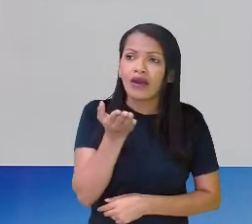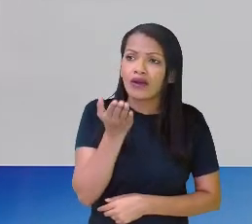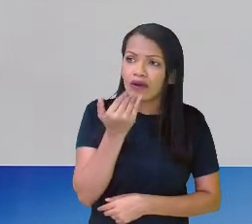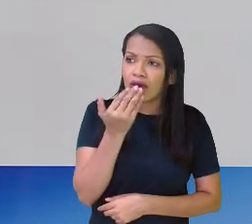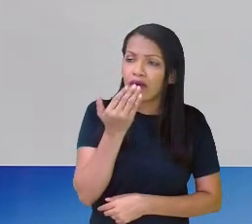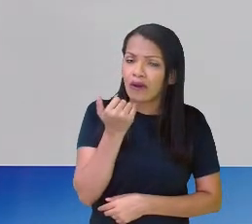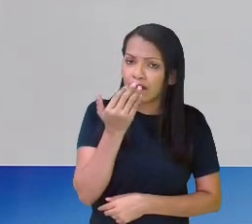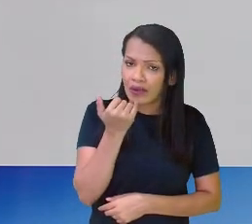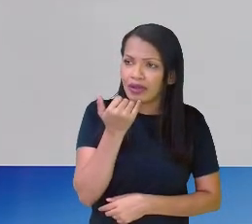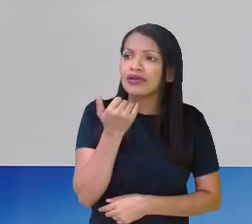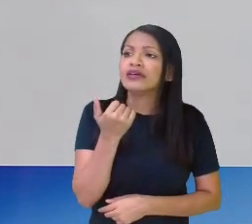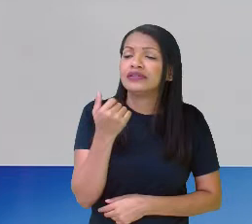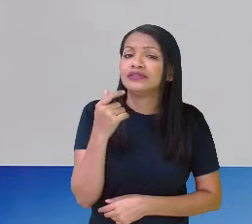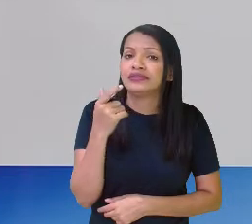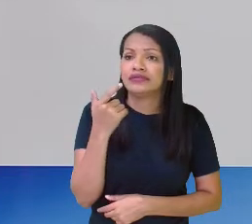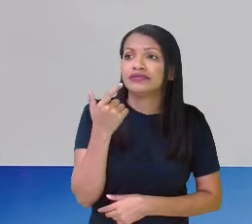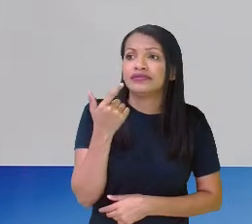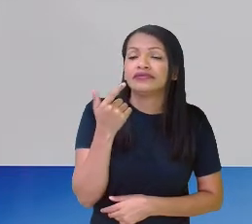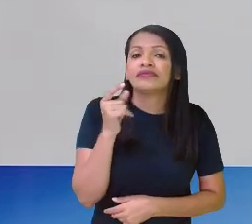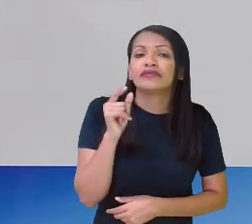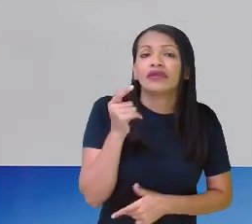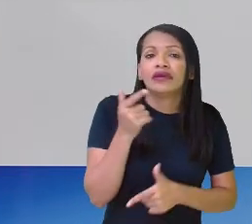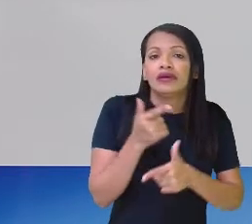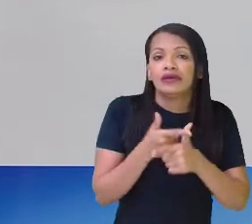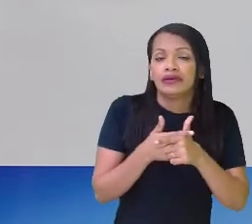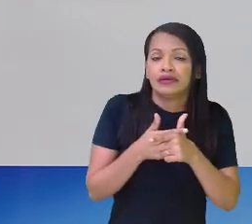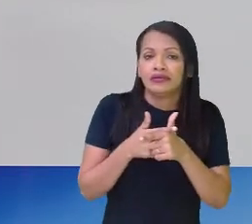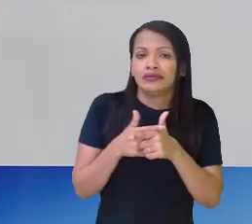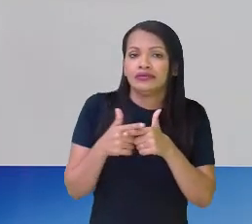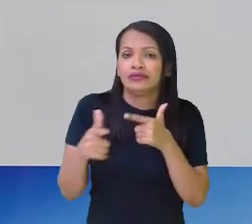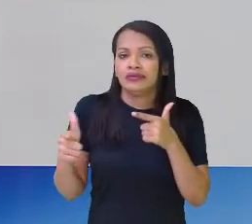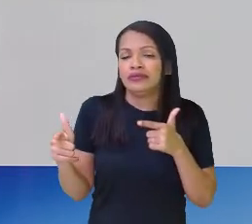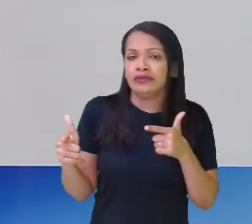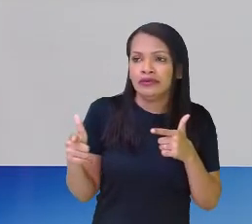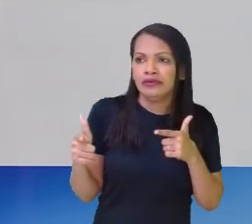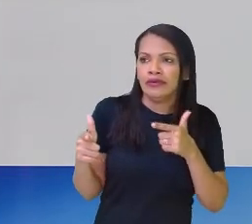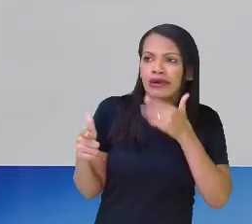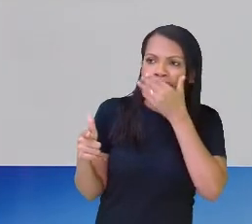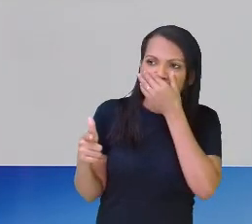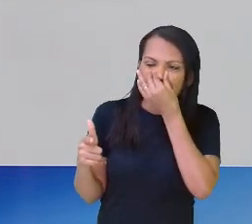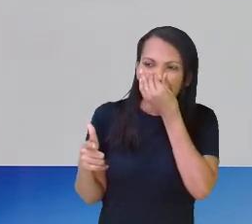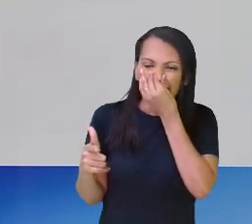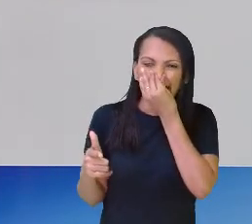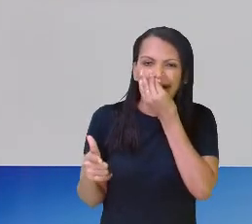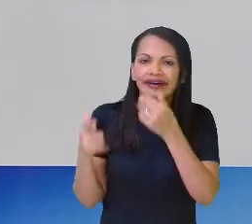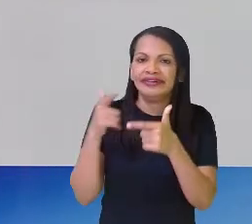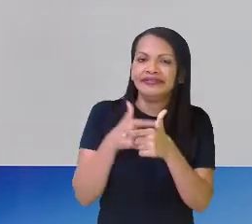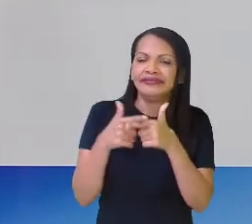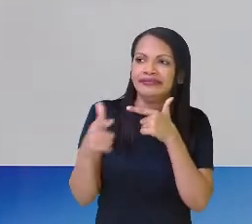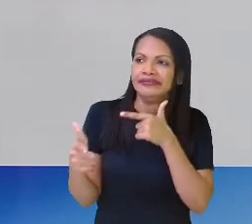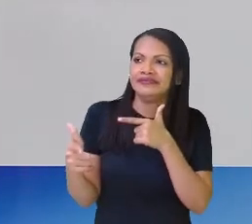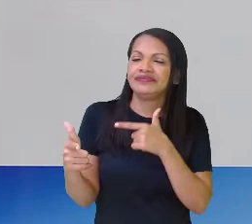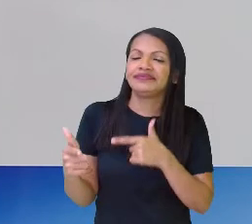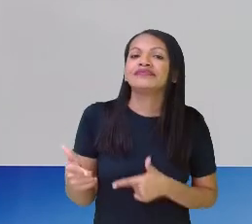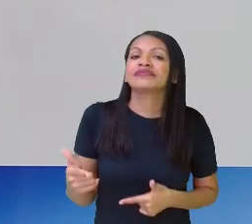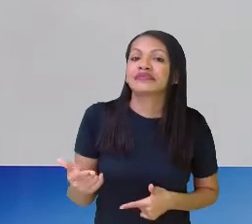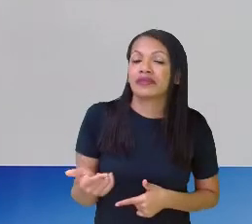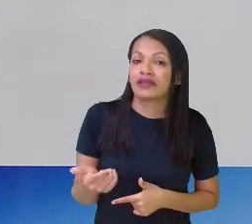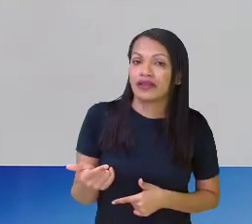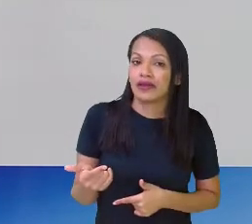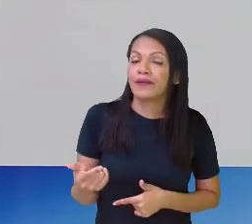não foi assim, né? Ela comeu duas partes equivalente à metade de João.